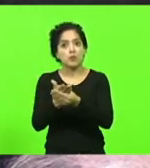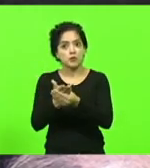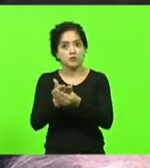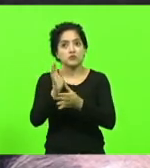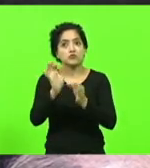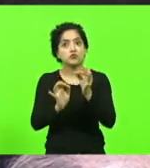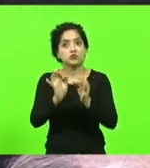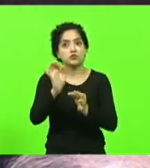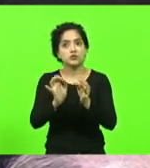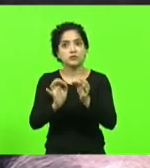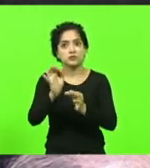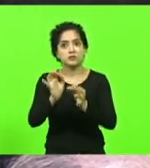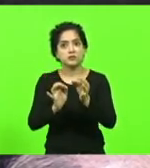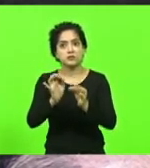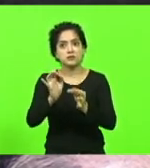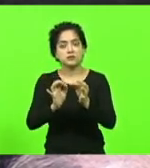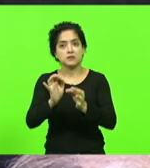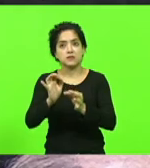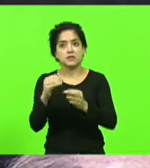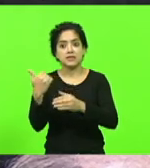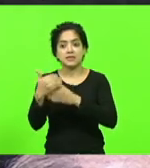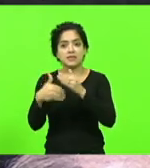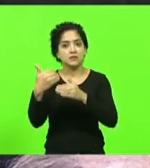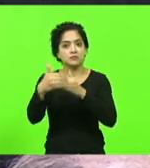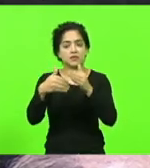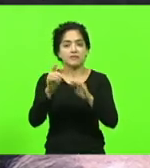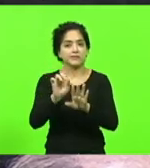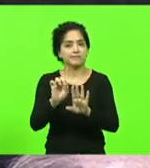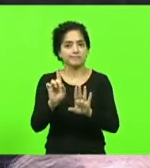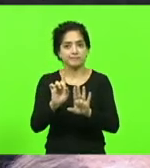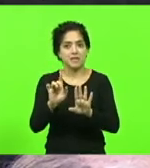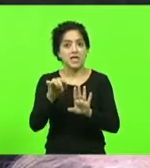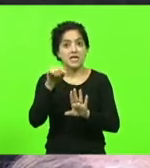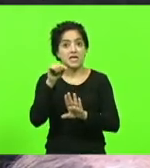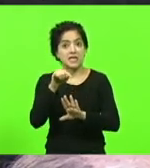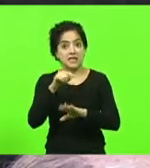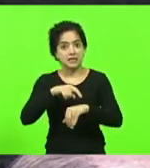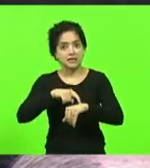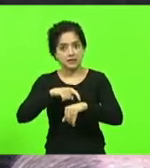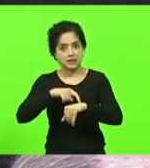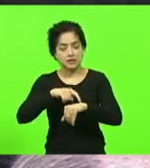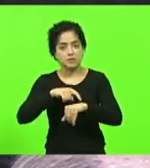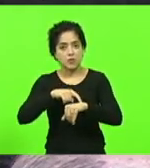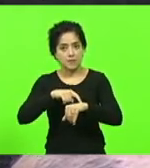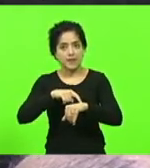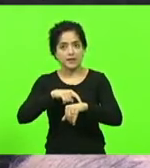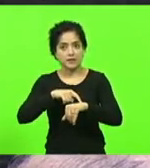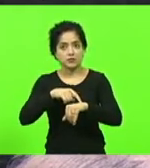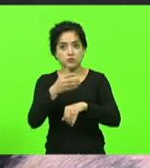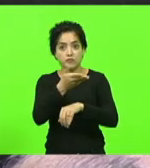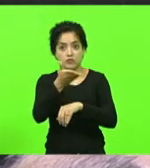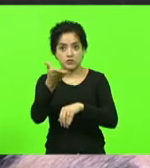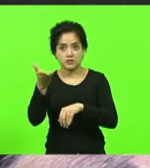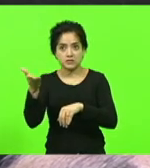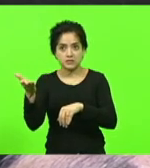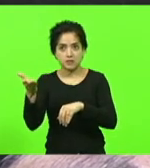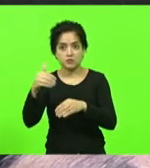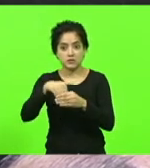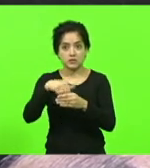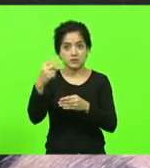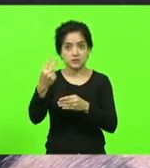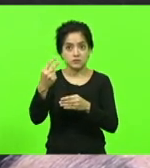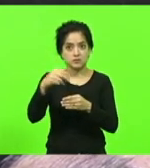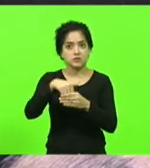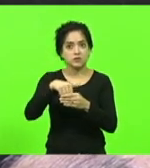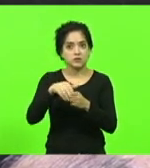que não havia transitado em julgado e naquela ocasião esta assembleia que os senhores que estão no segundo mandato foram